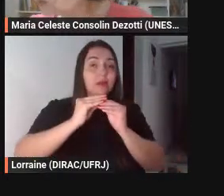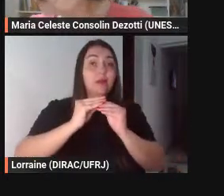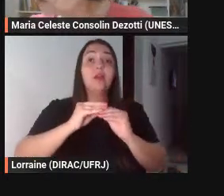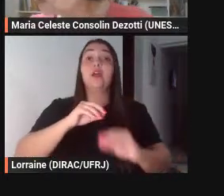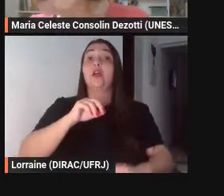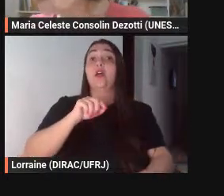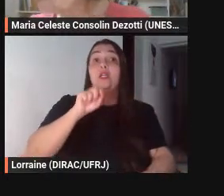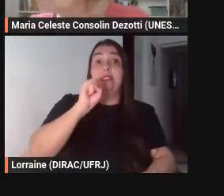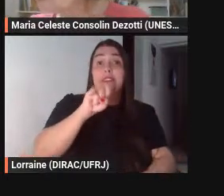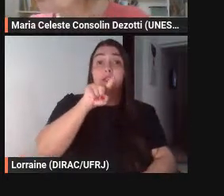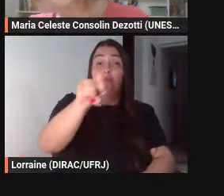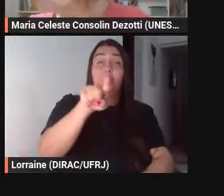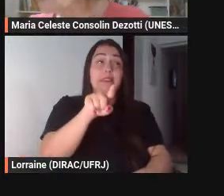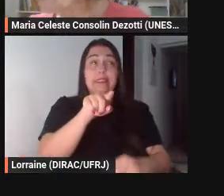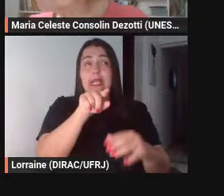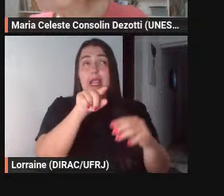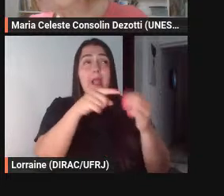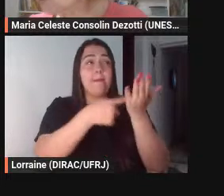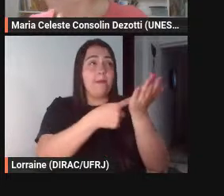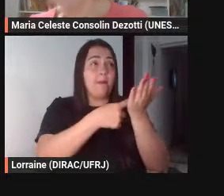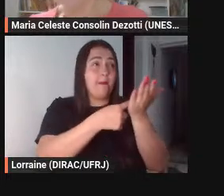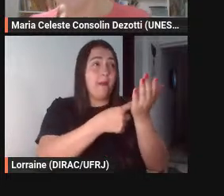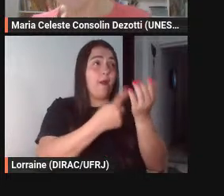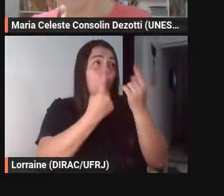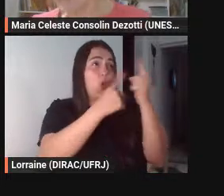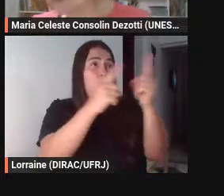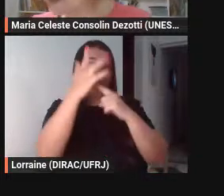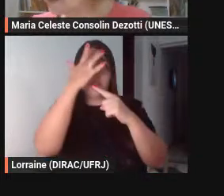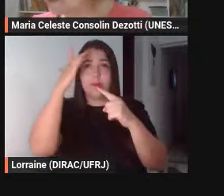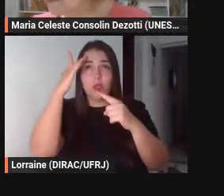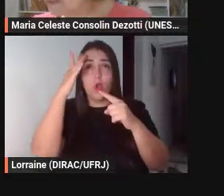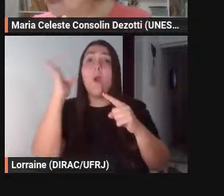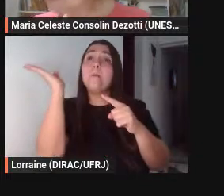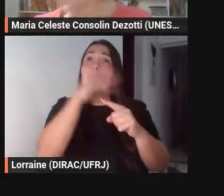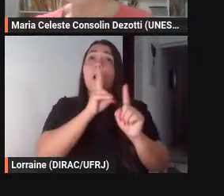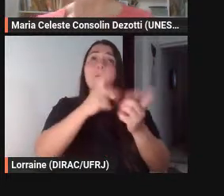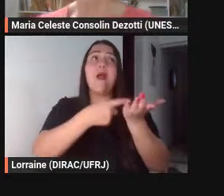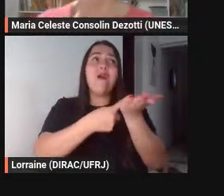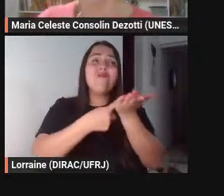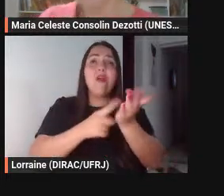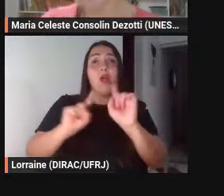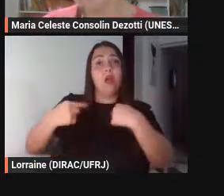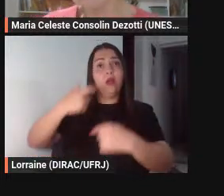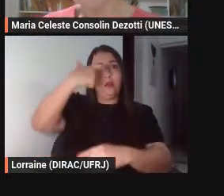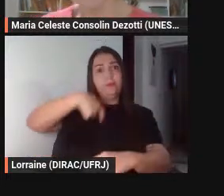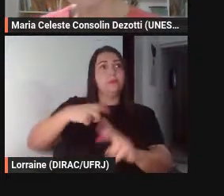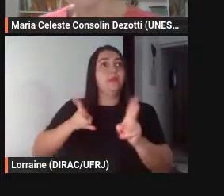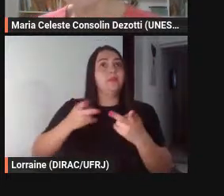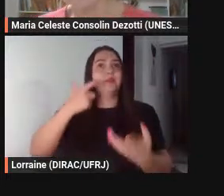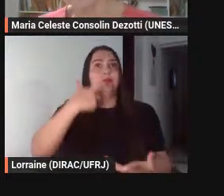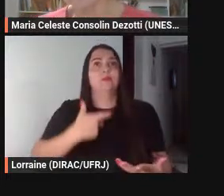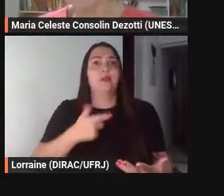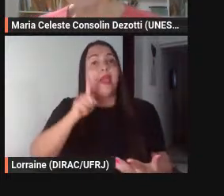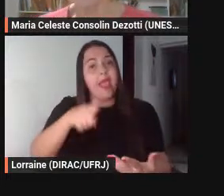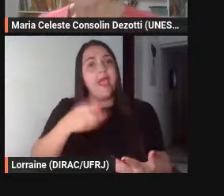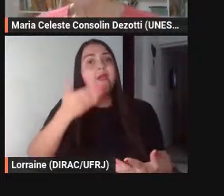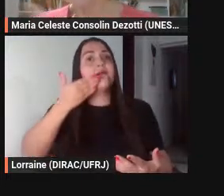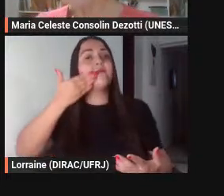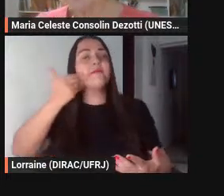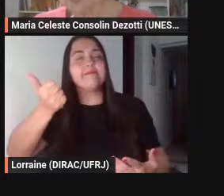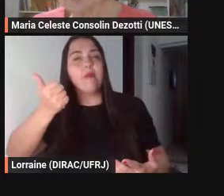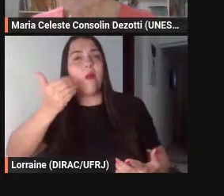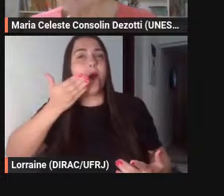contra os outros reverte para si próprio a maquinação esse é o ensinamento